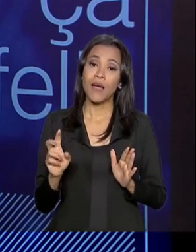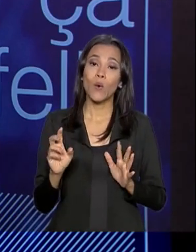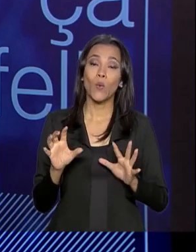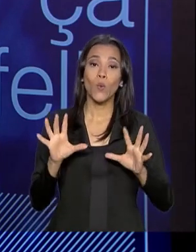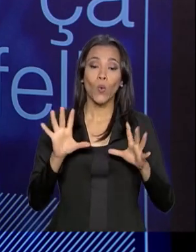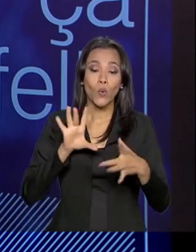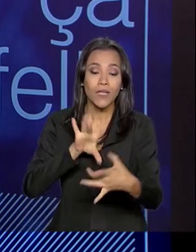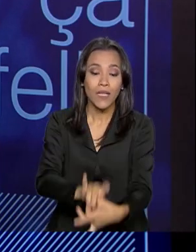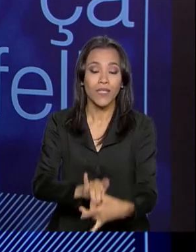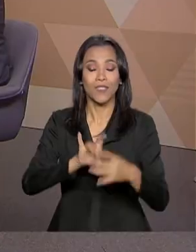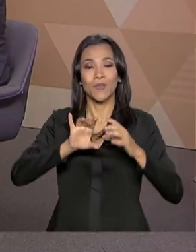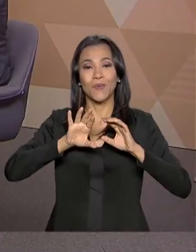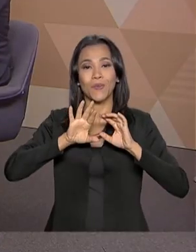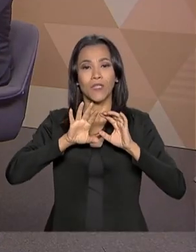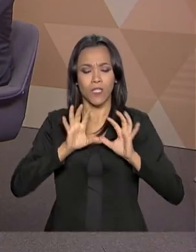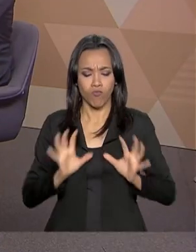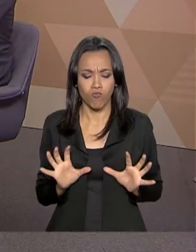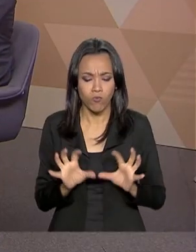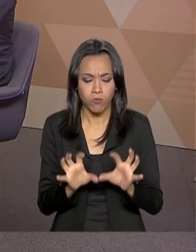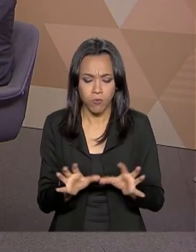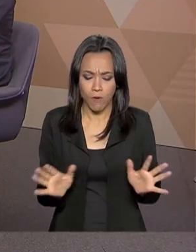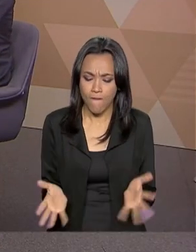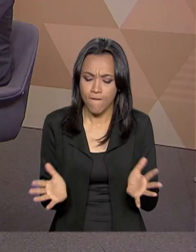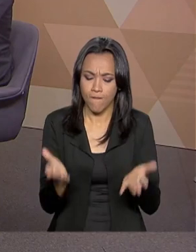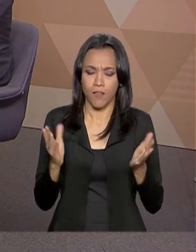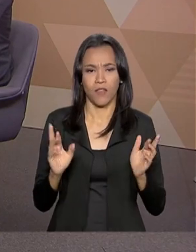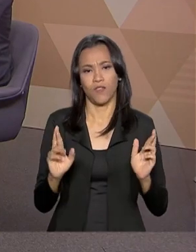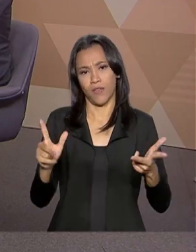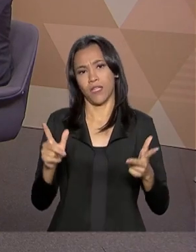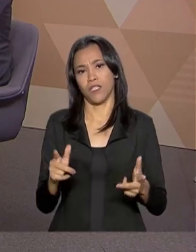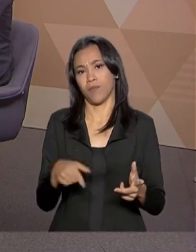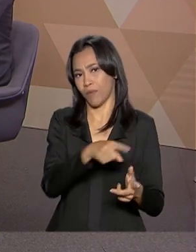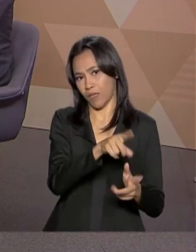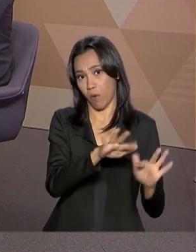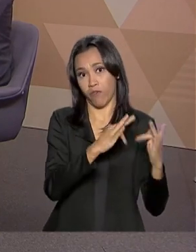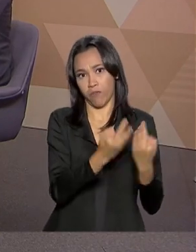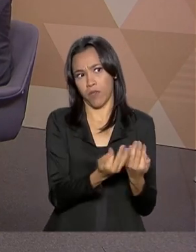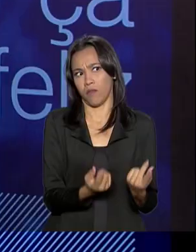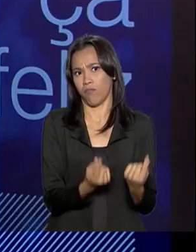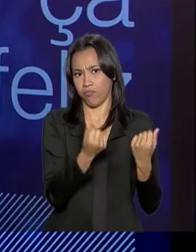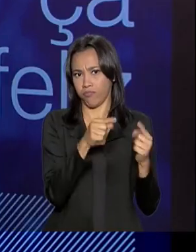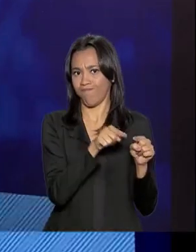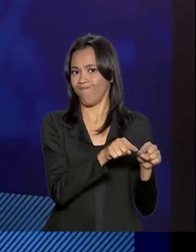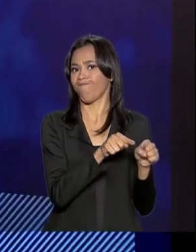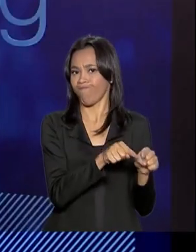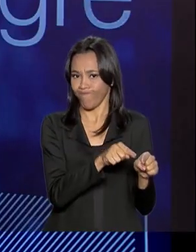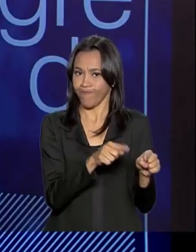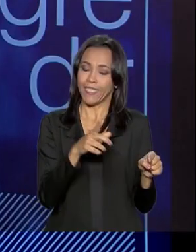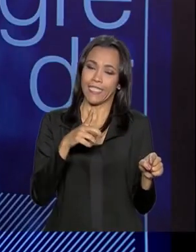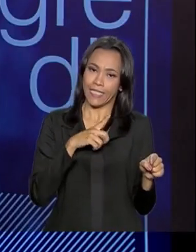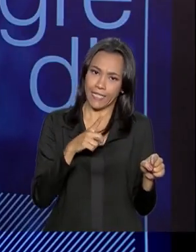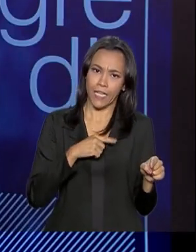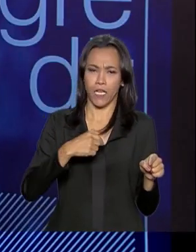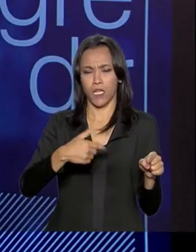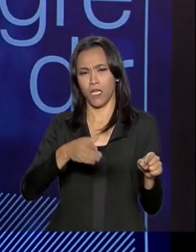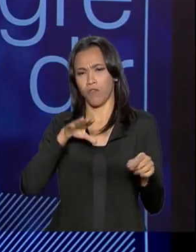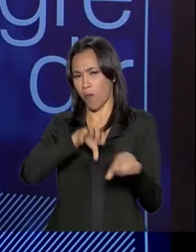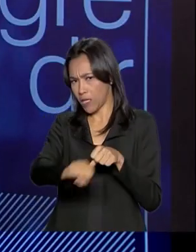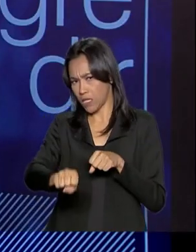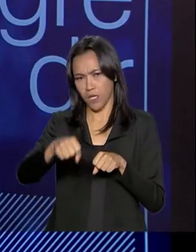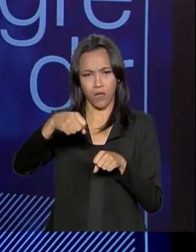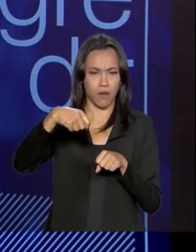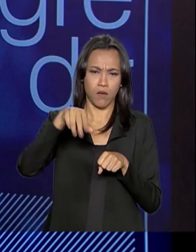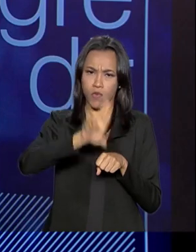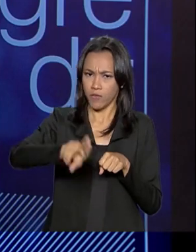ambiente mais rico de estímulos. Uma mãe de uma família de classe média, ela tem uma, provavelmente tem um nível universitário, tem